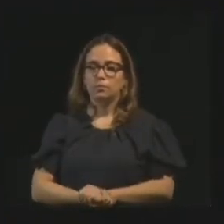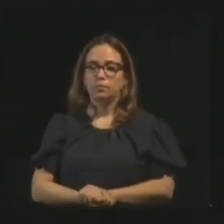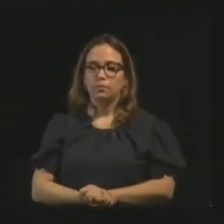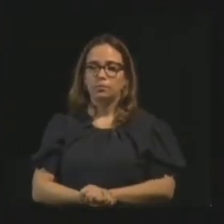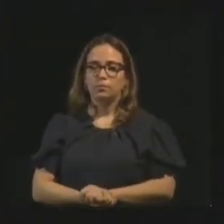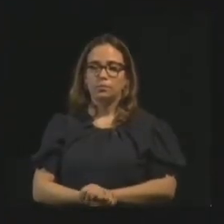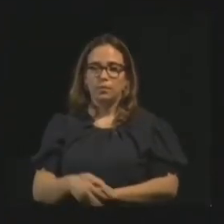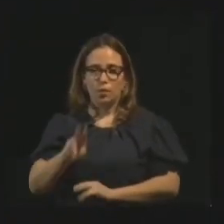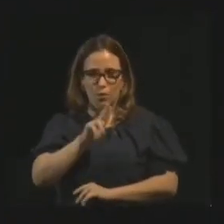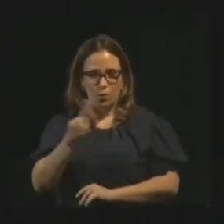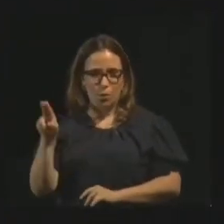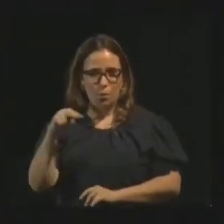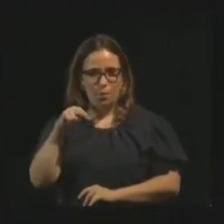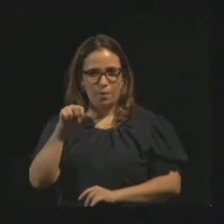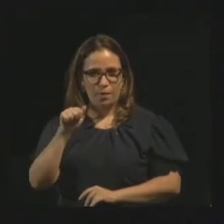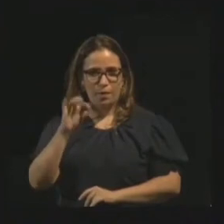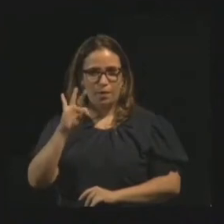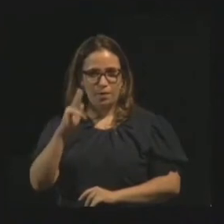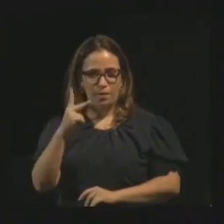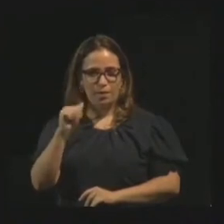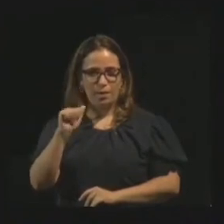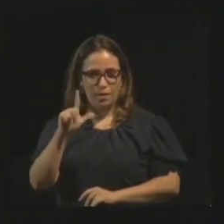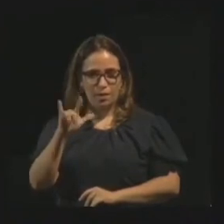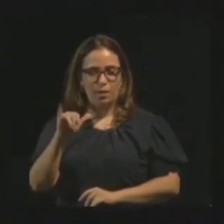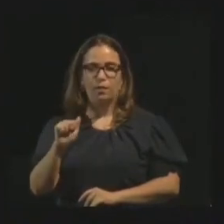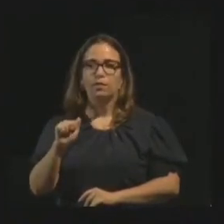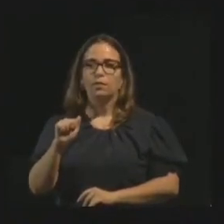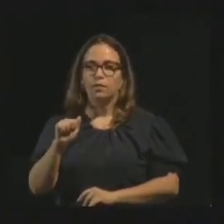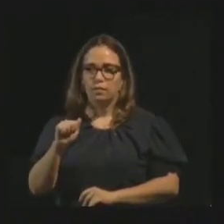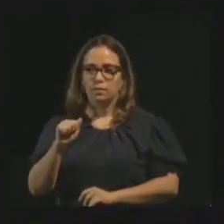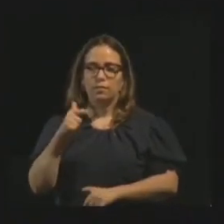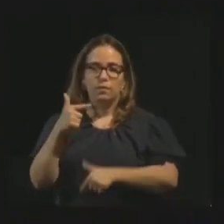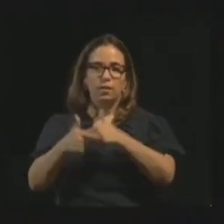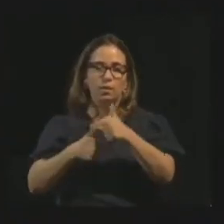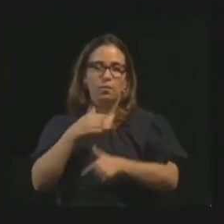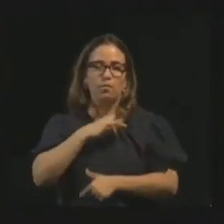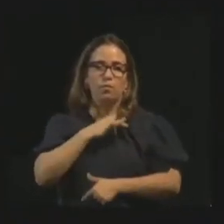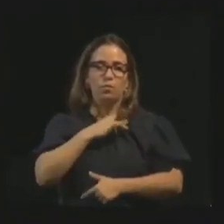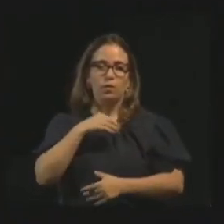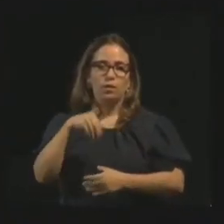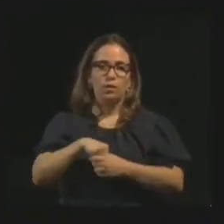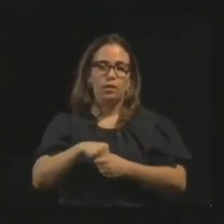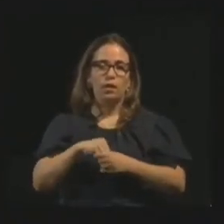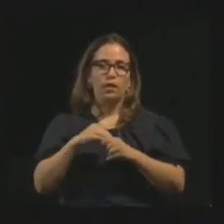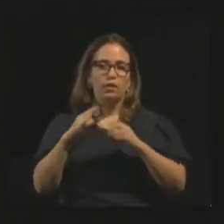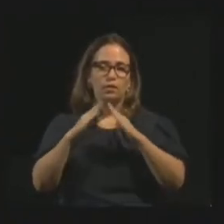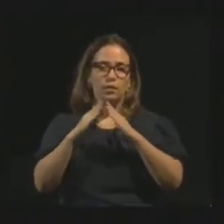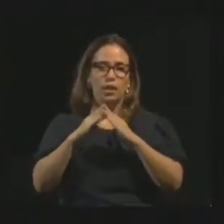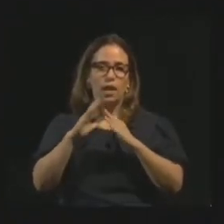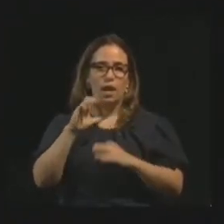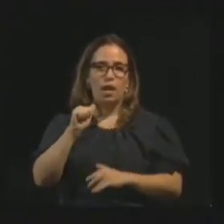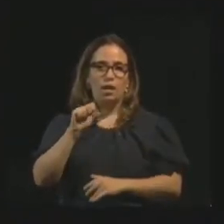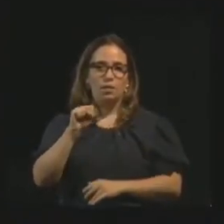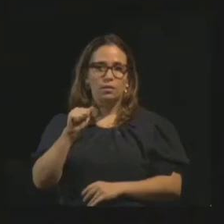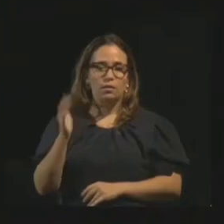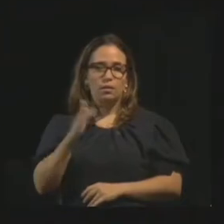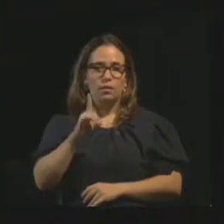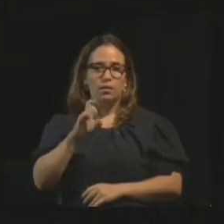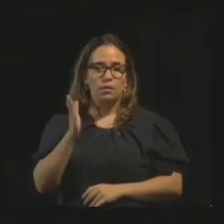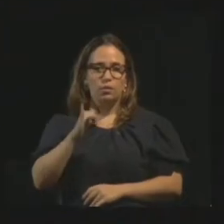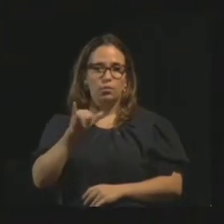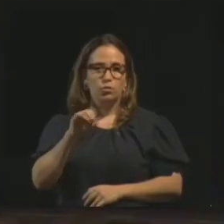chama? Natália. A Natália, é a trabalhadora da Casa de João. O estudo em prática em grupo, para evitar o